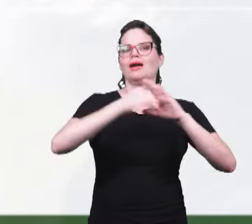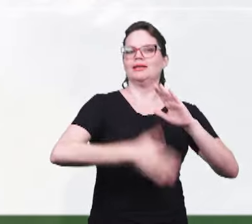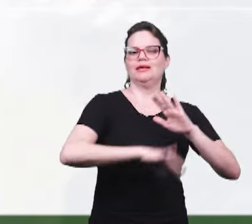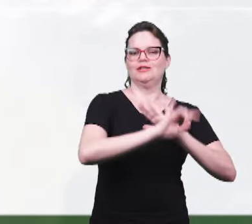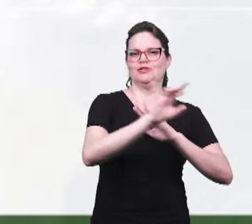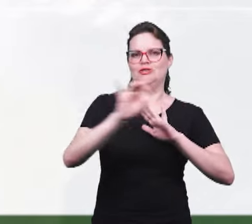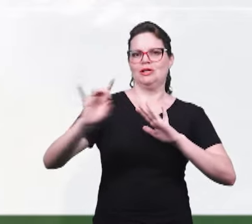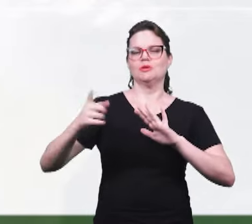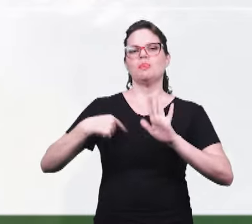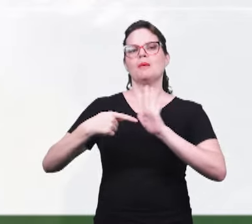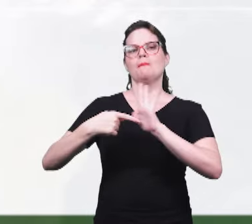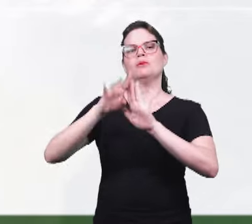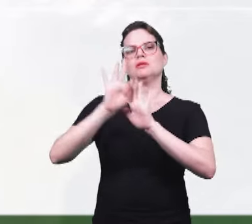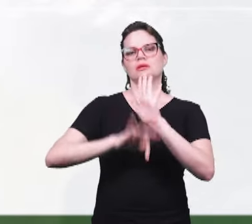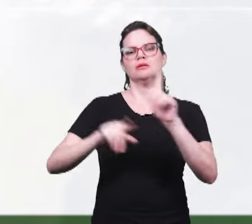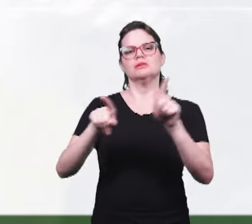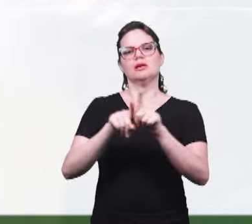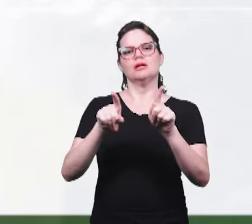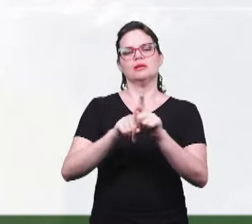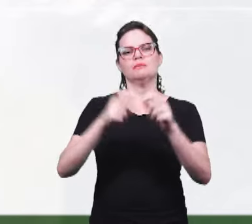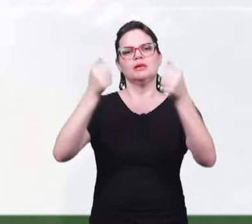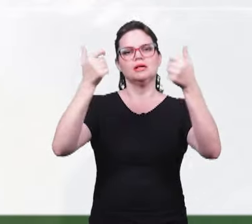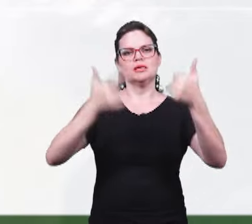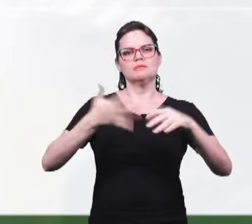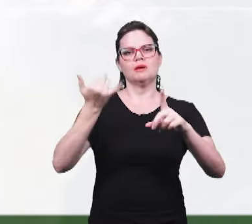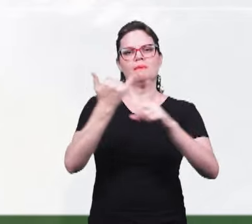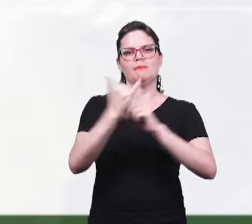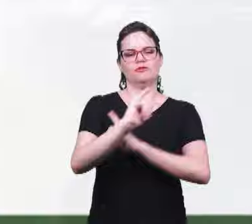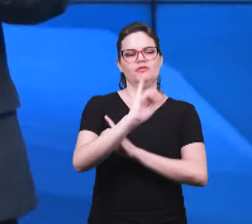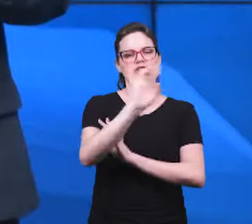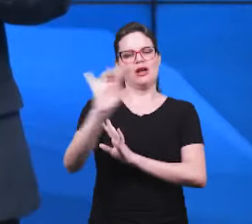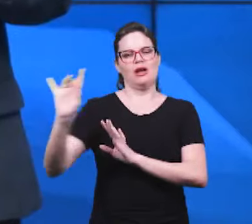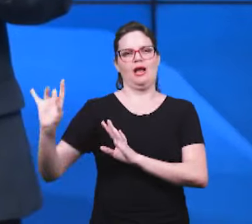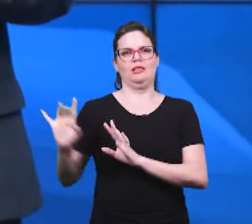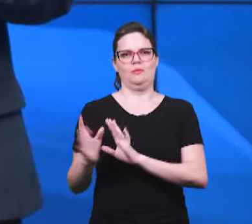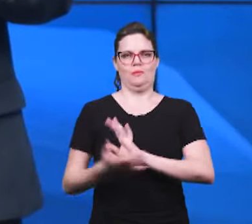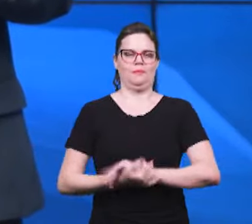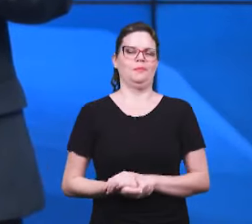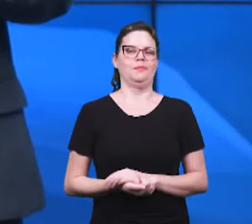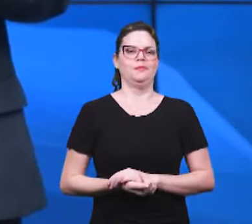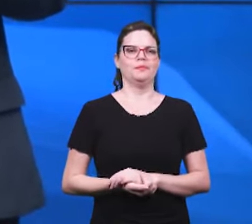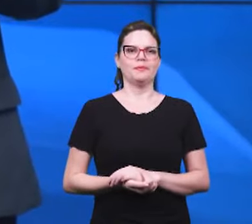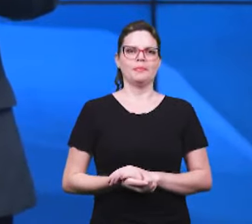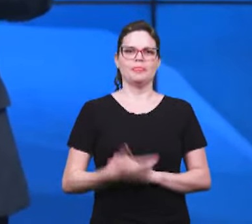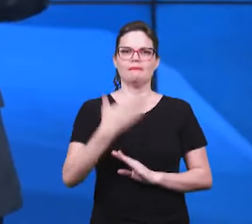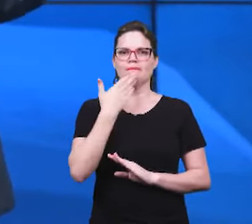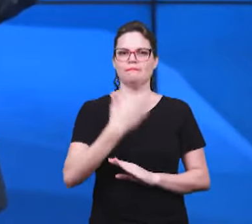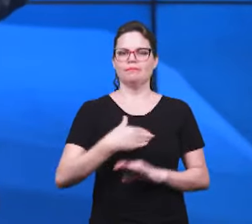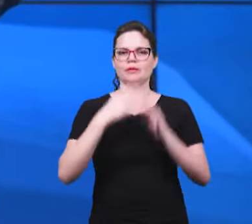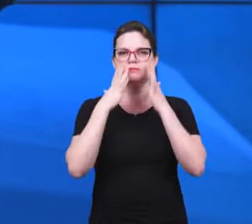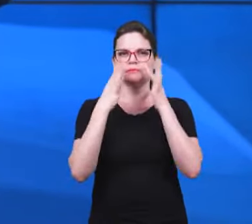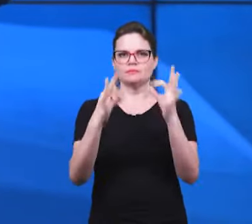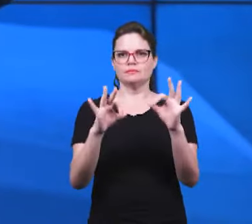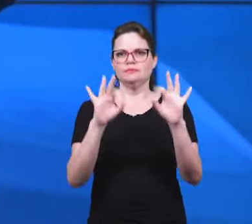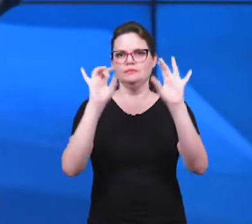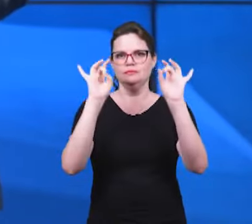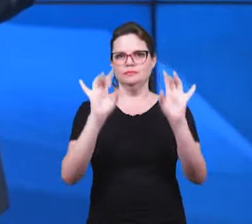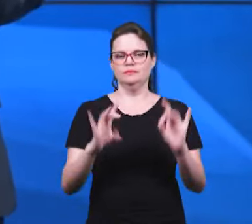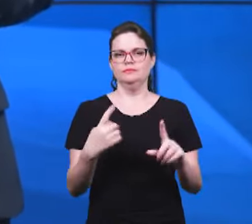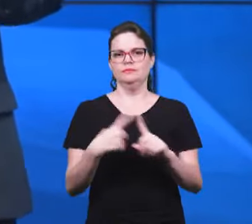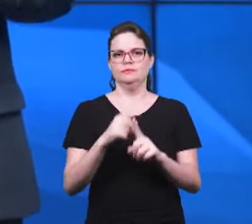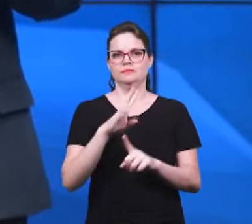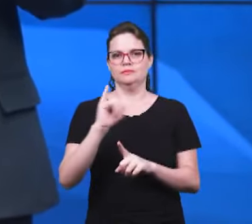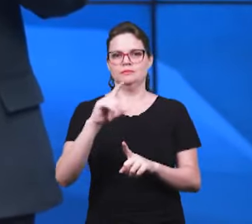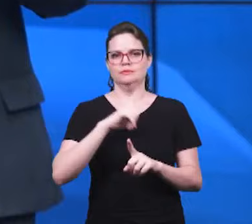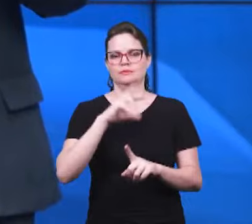aplicação profética de cada título. E agora, nós vamos pedir a sua especial atenção para a resposta